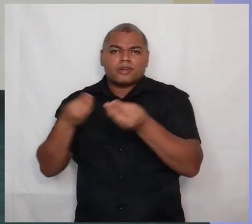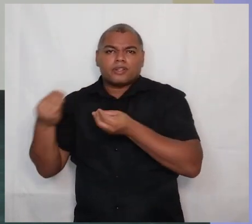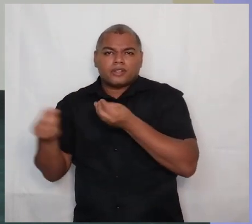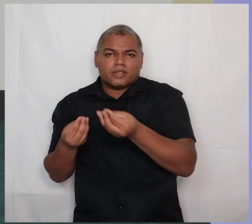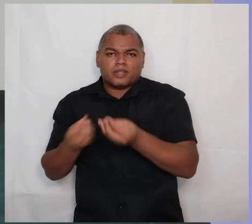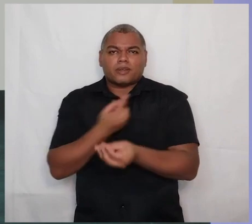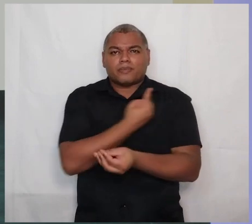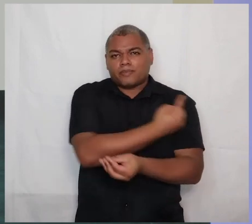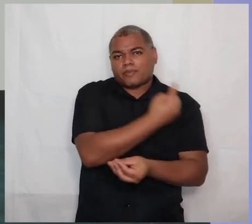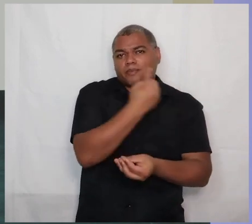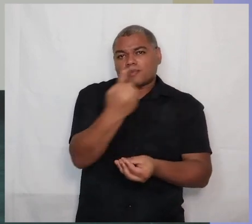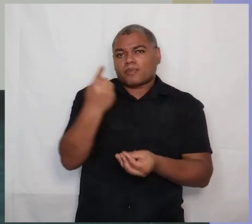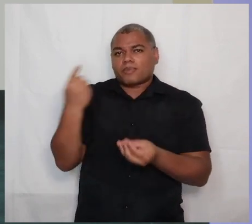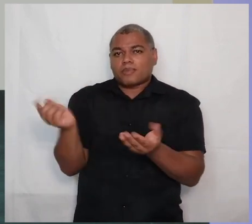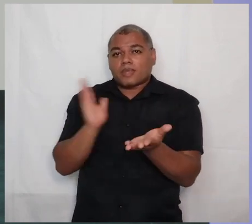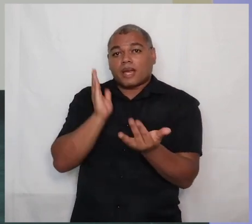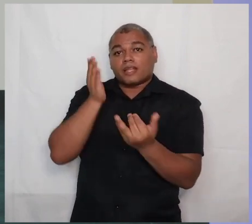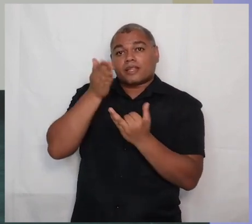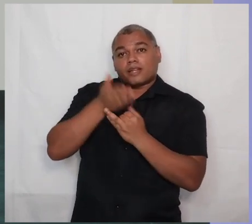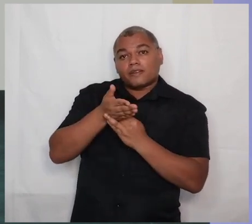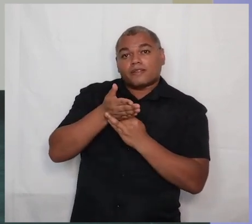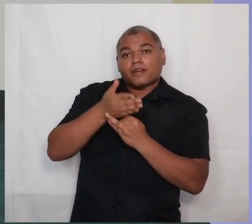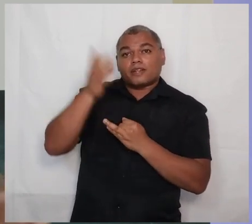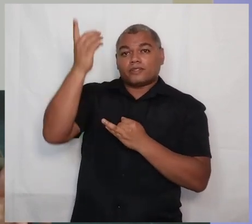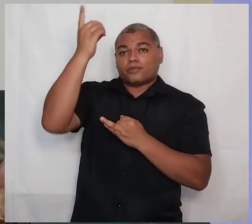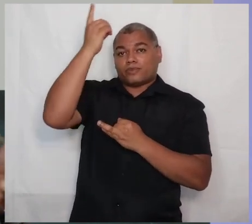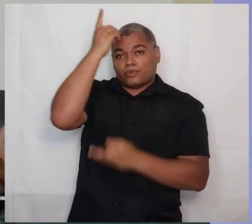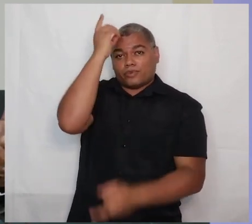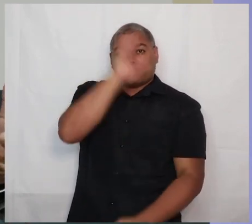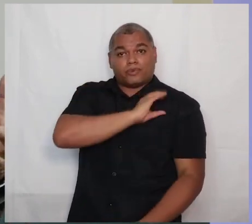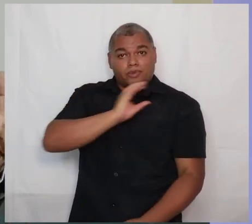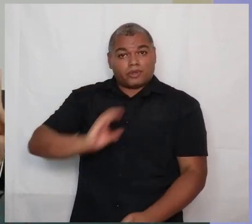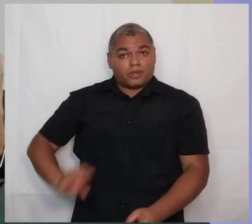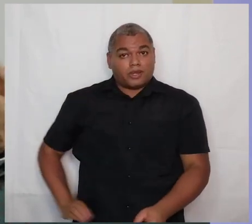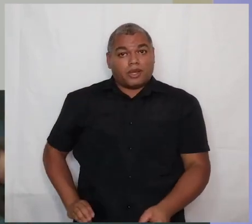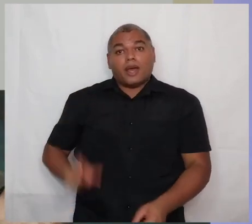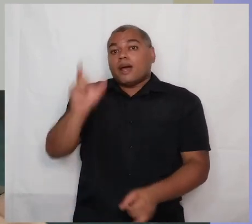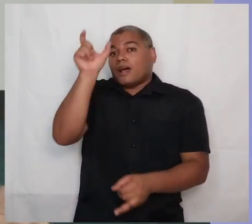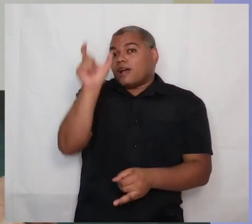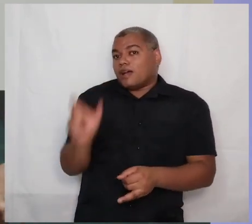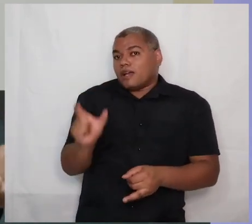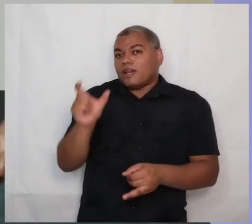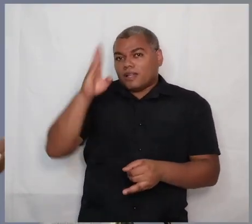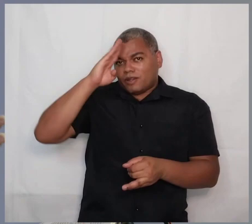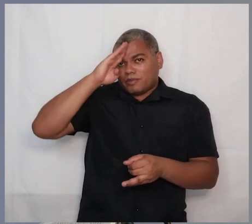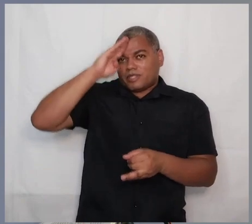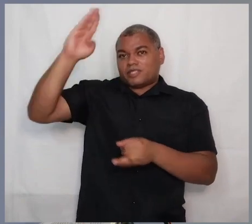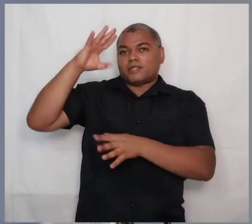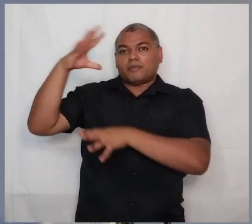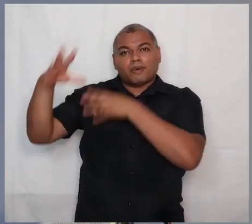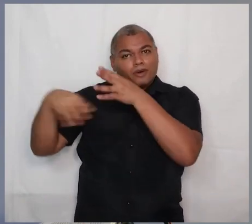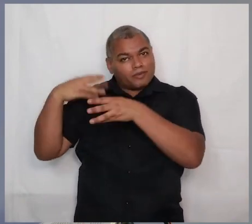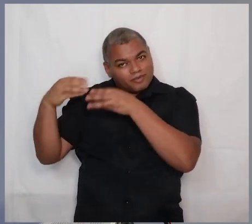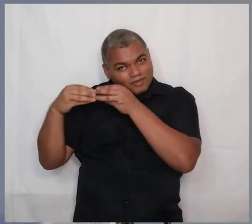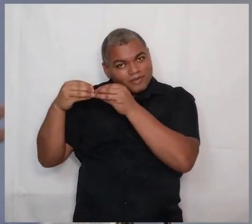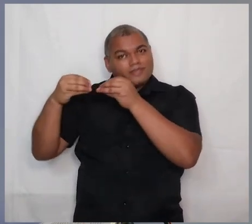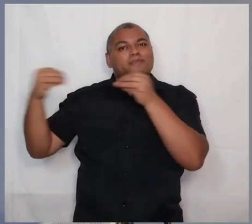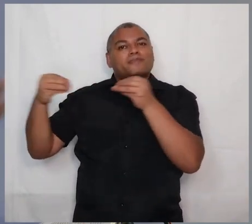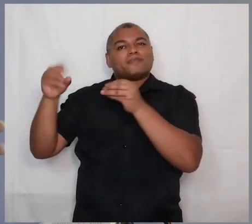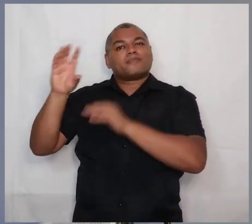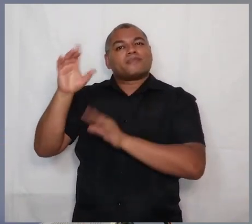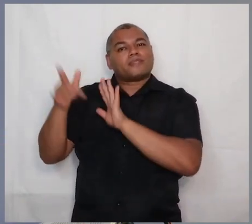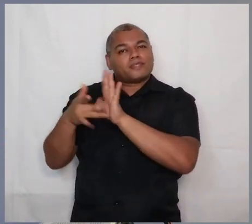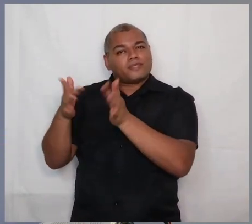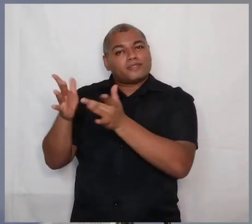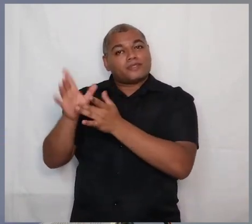medida do dom de Cristo. Cristo é o principal presente. Cristo é o principal presente